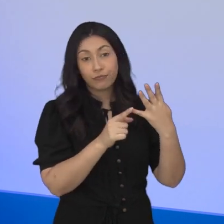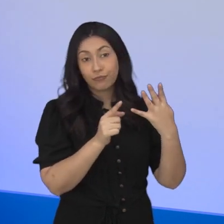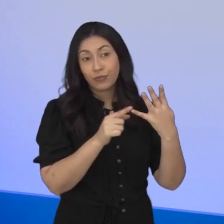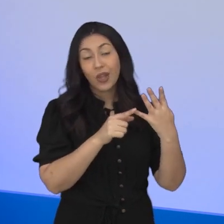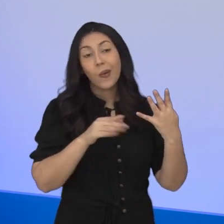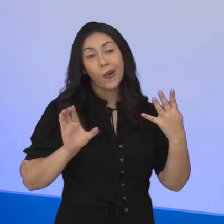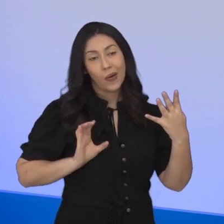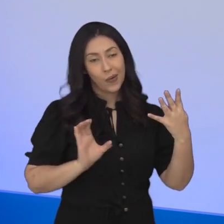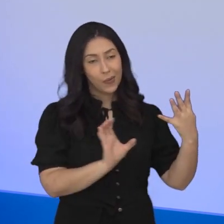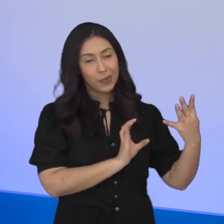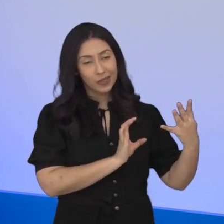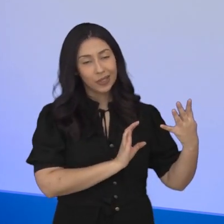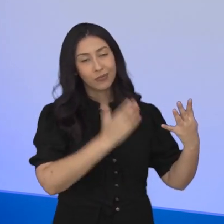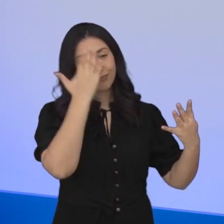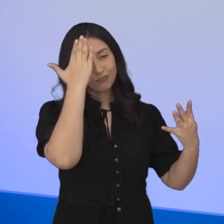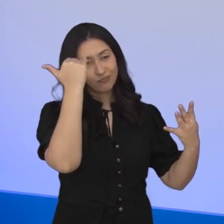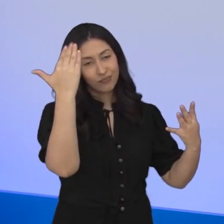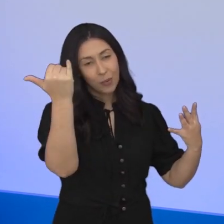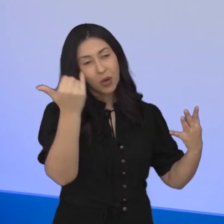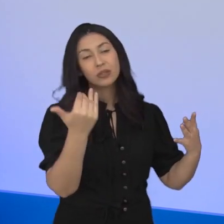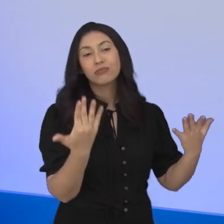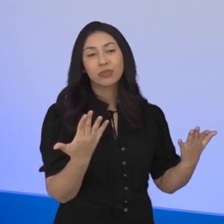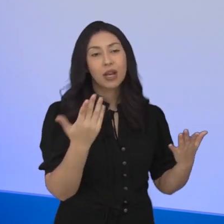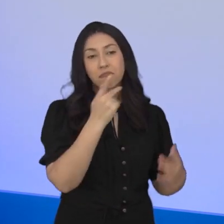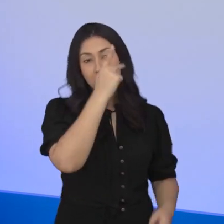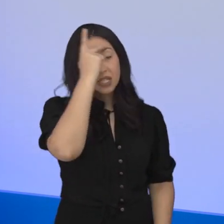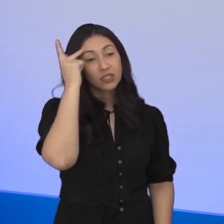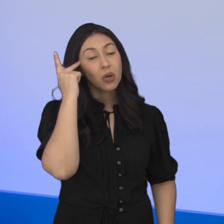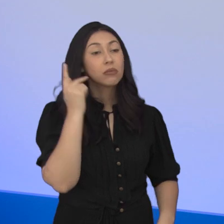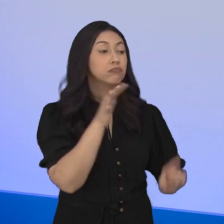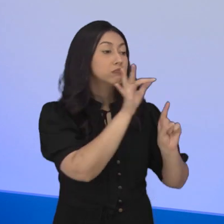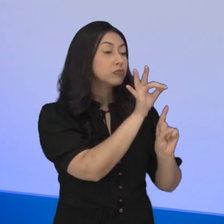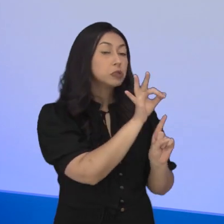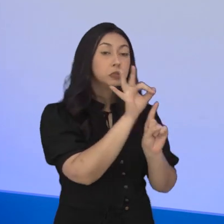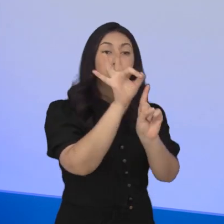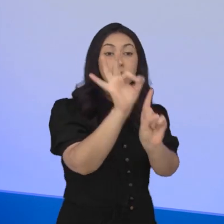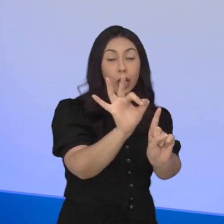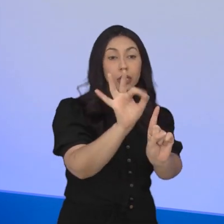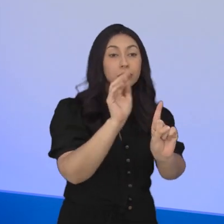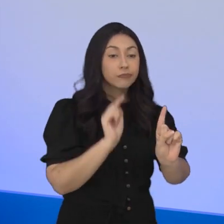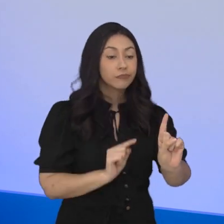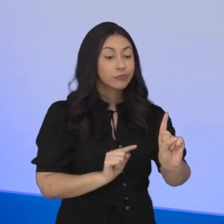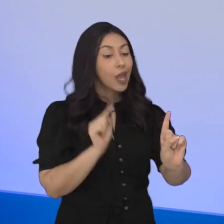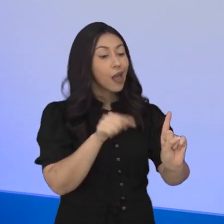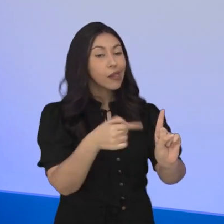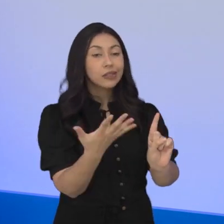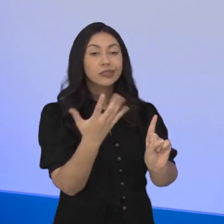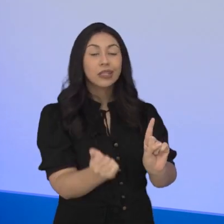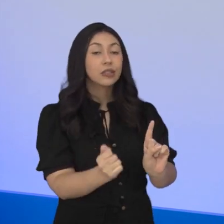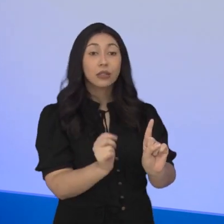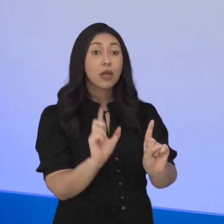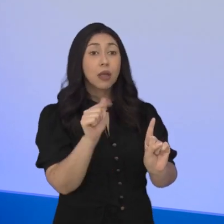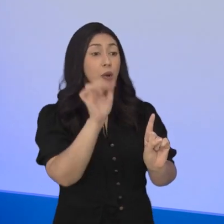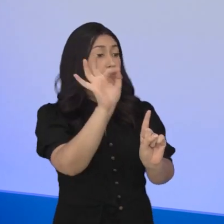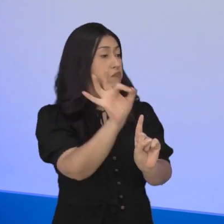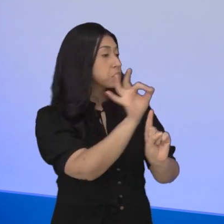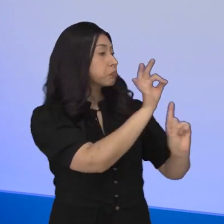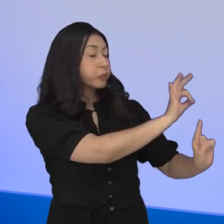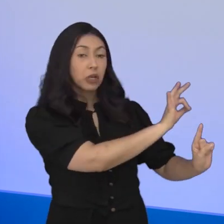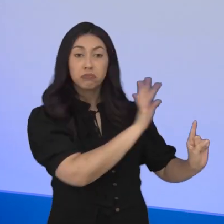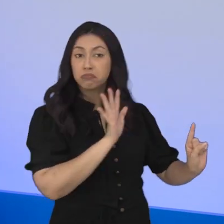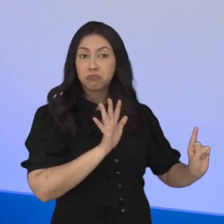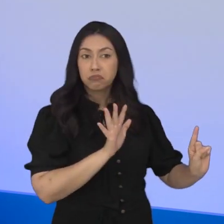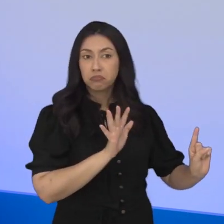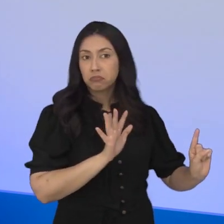comissionados, que todo mundo conhece, que é aquele cargo de livre exoneração, em que a pessoa pode ser admitida e exonerada a qualquer